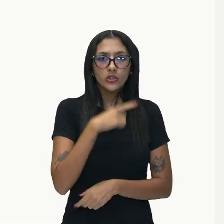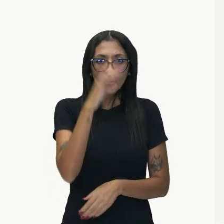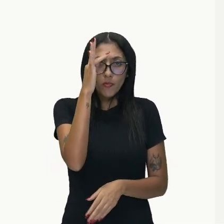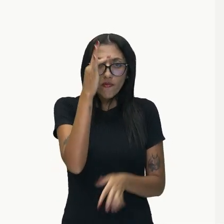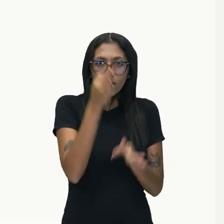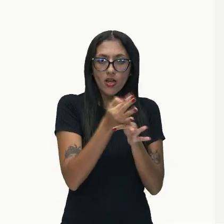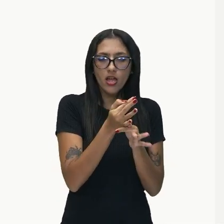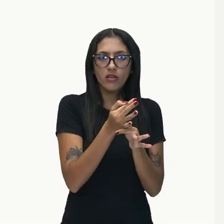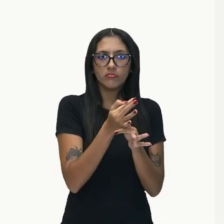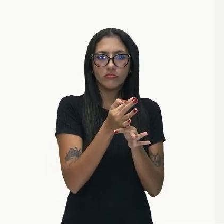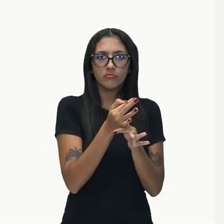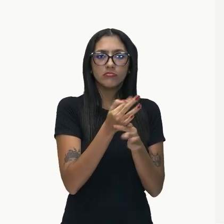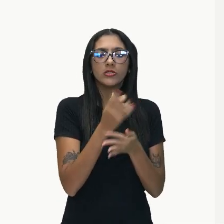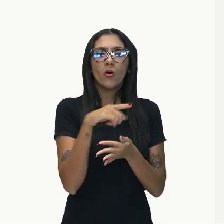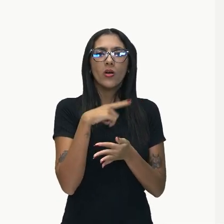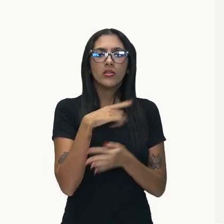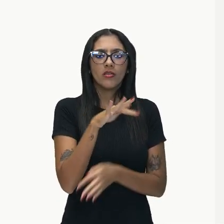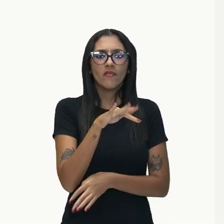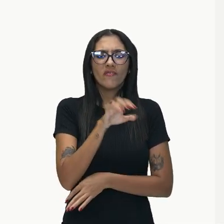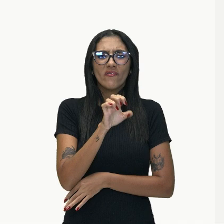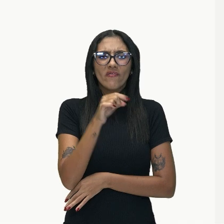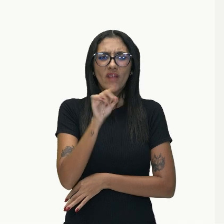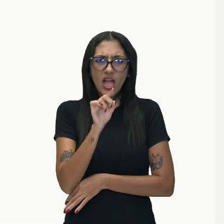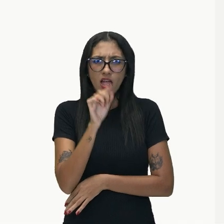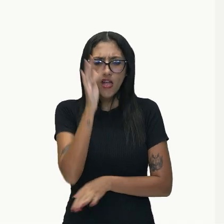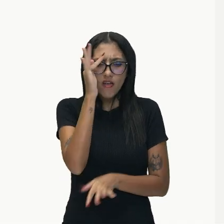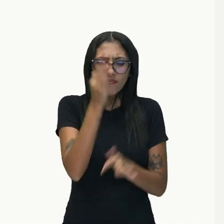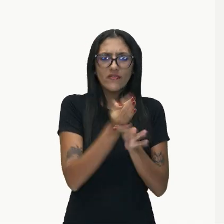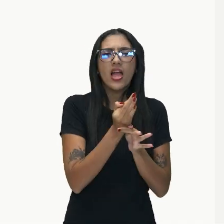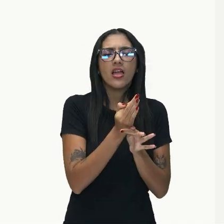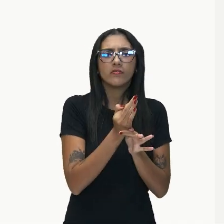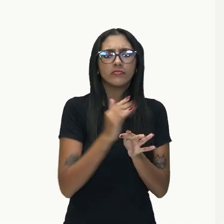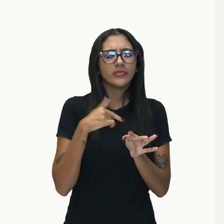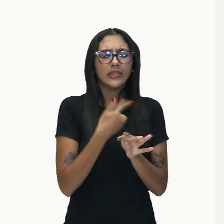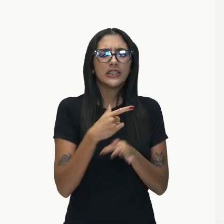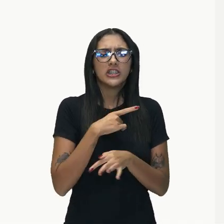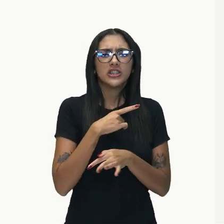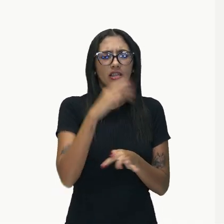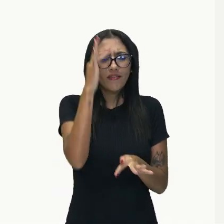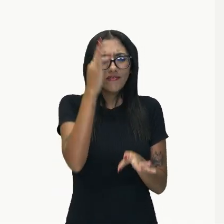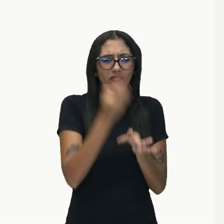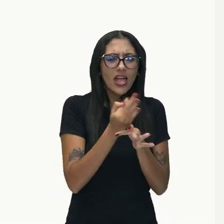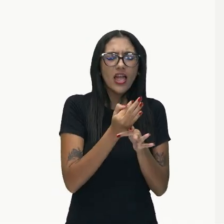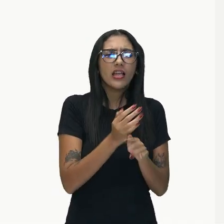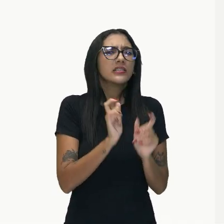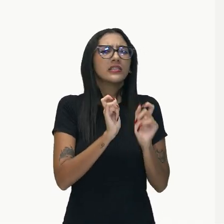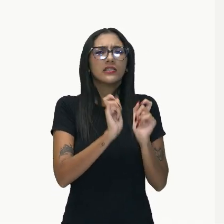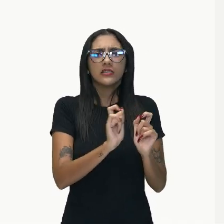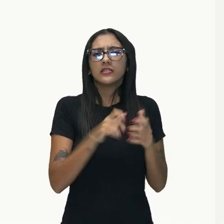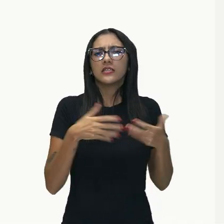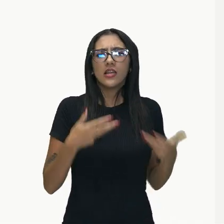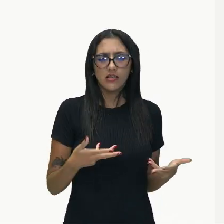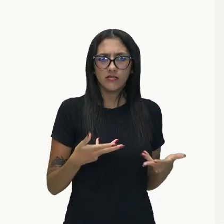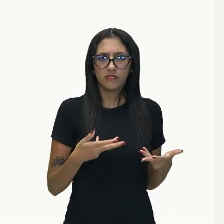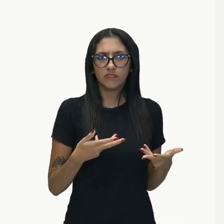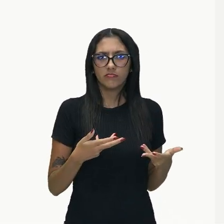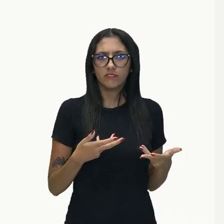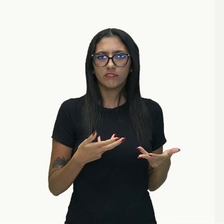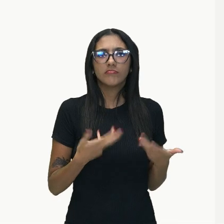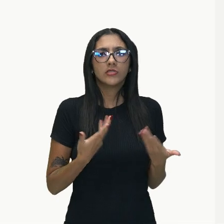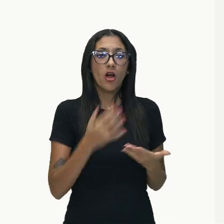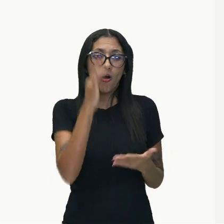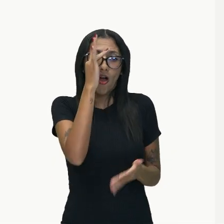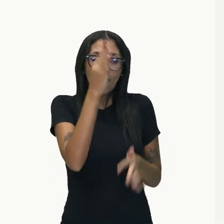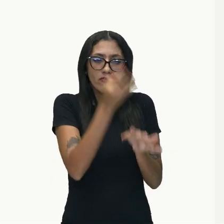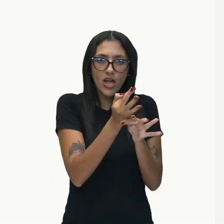complemento verbal, ok? Agora, temos fé em que, de que, observem que, de